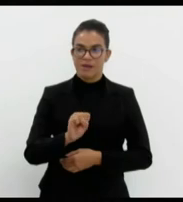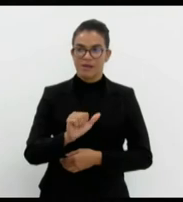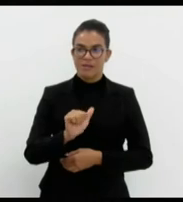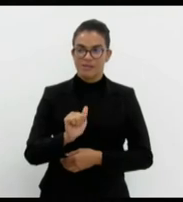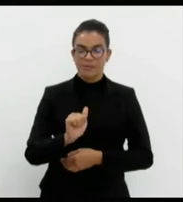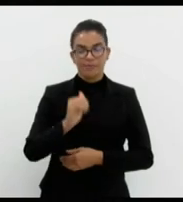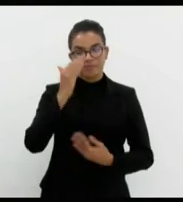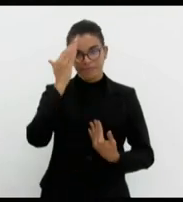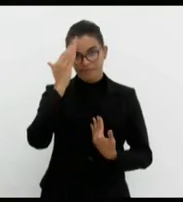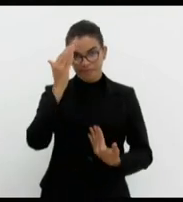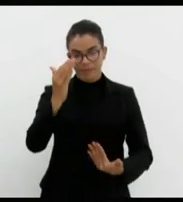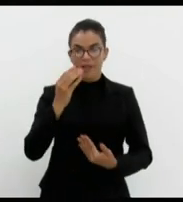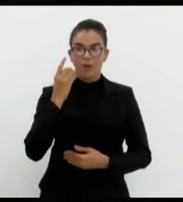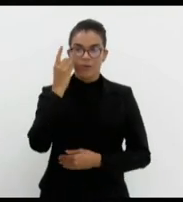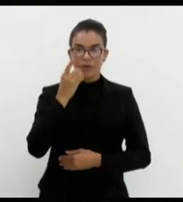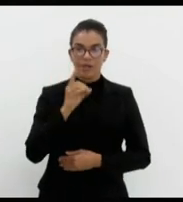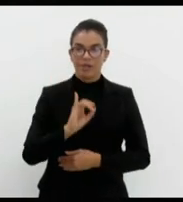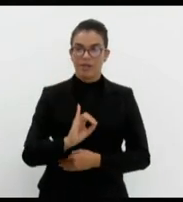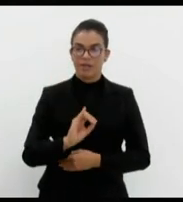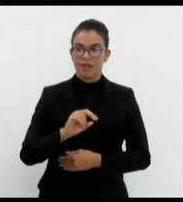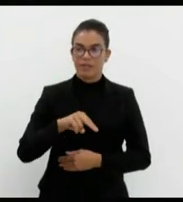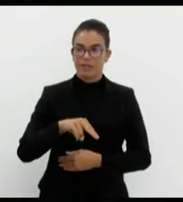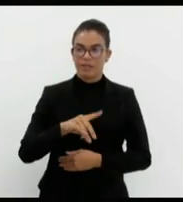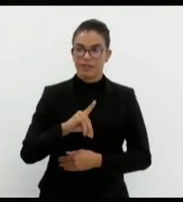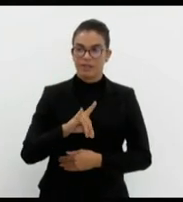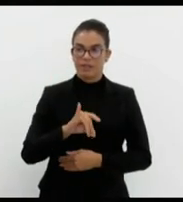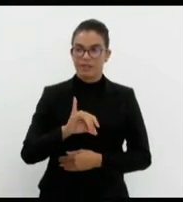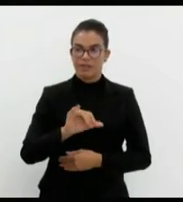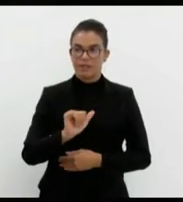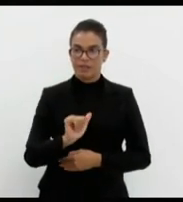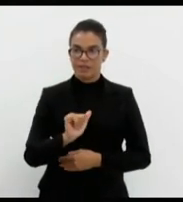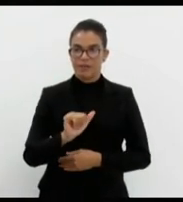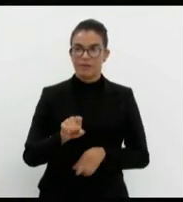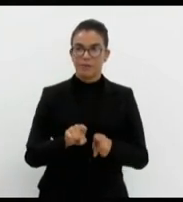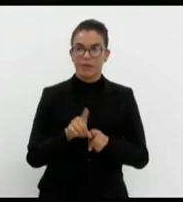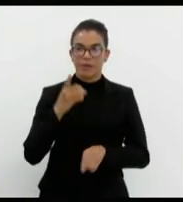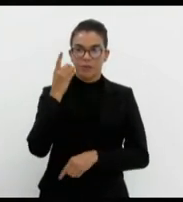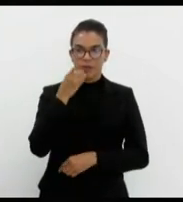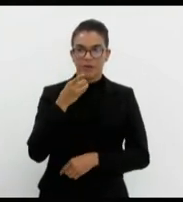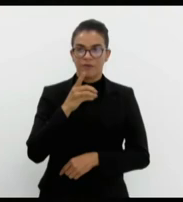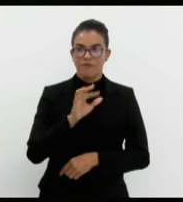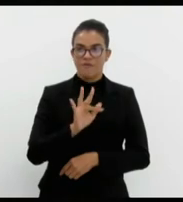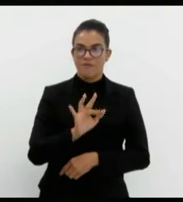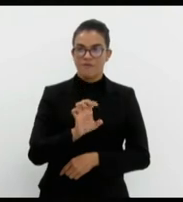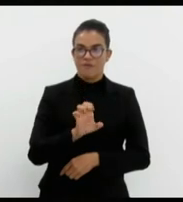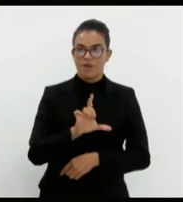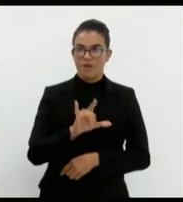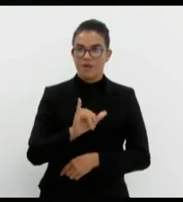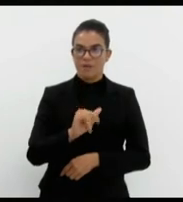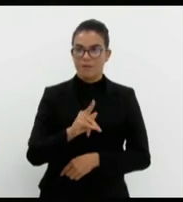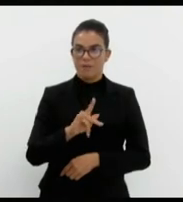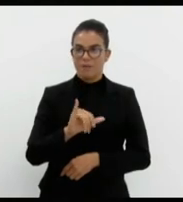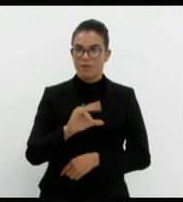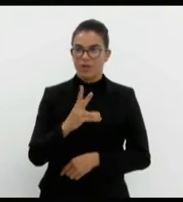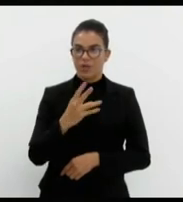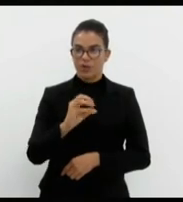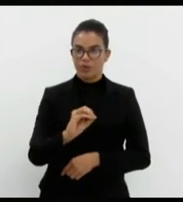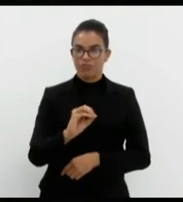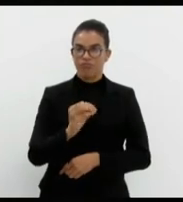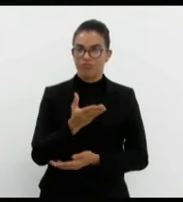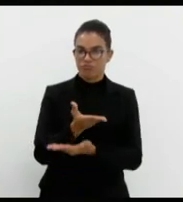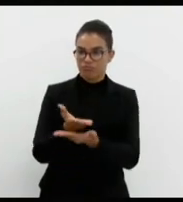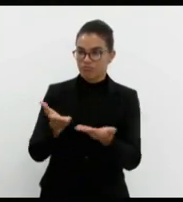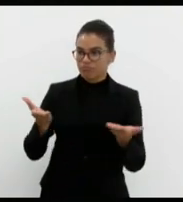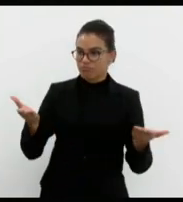Agradecer à Índia, agradecer ao nobre deputado Felipinho, que são presentes aqui na sessão. Os demais deputados, deputado Luspao,